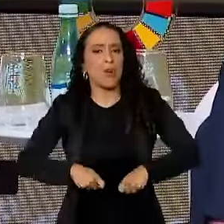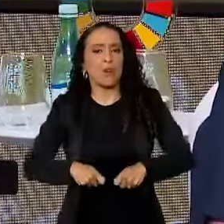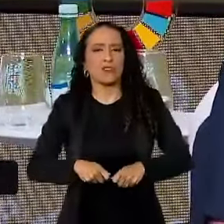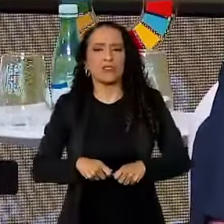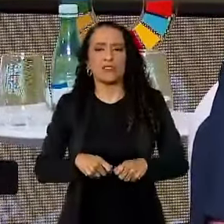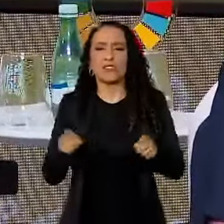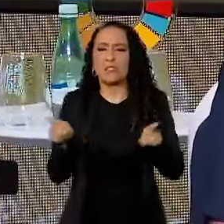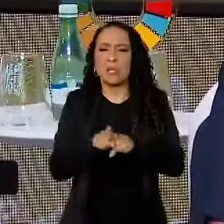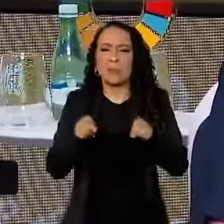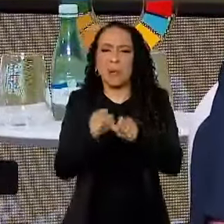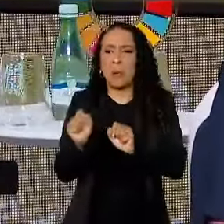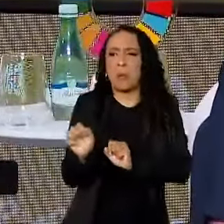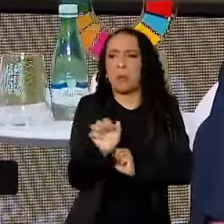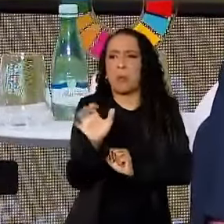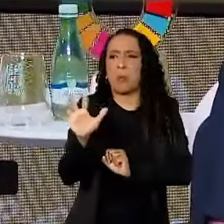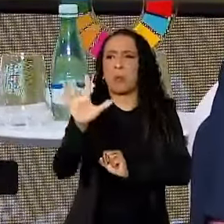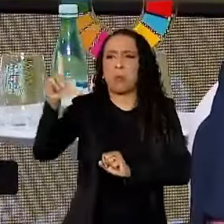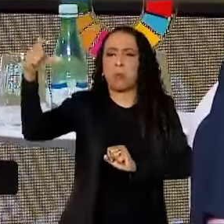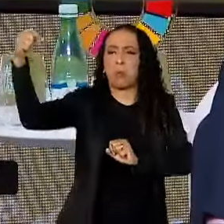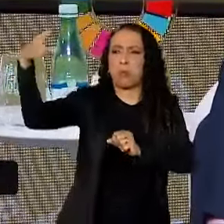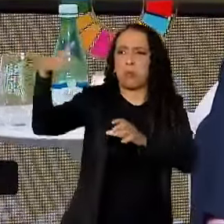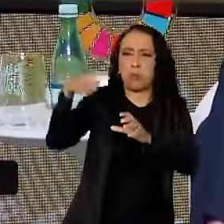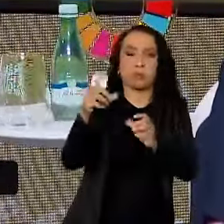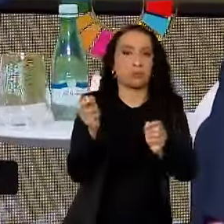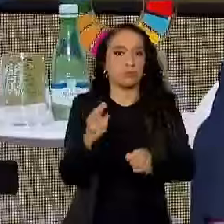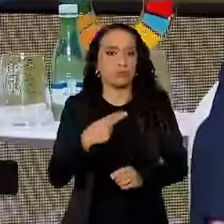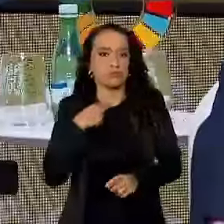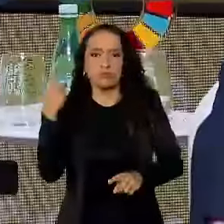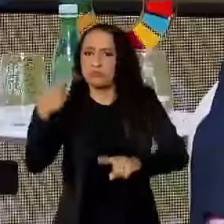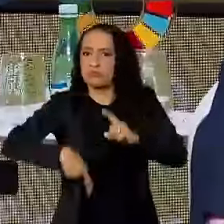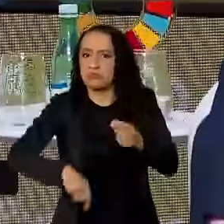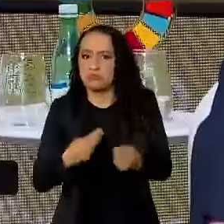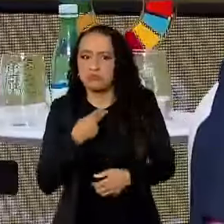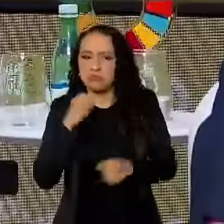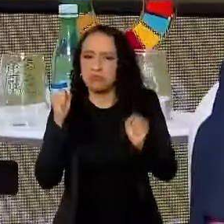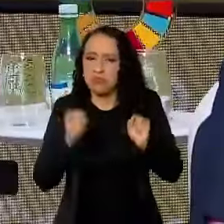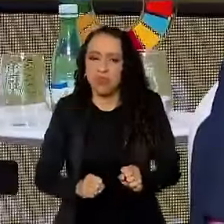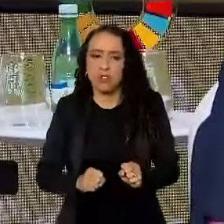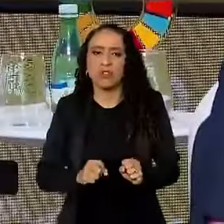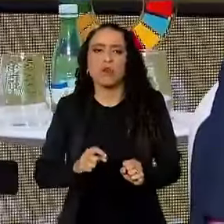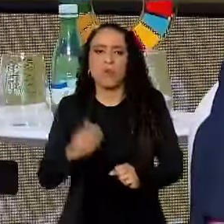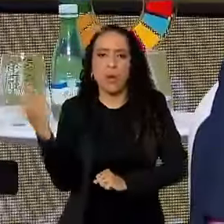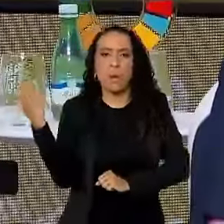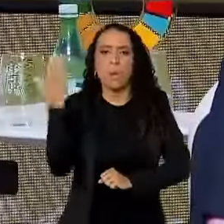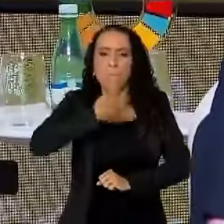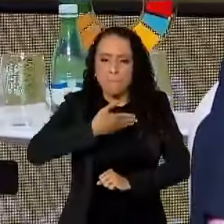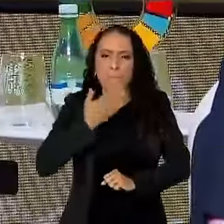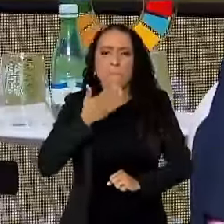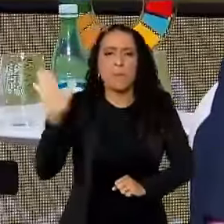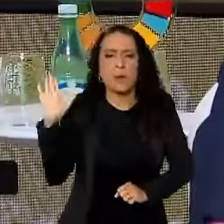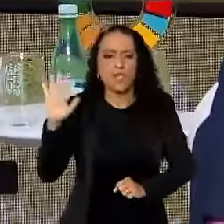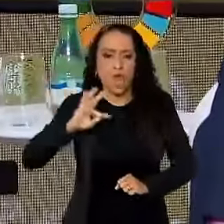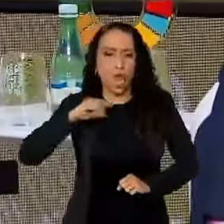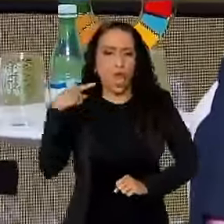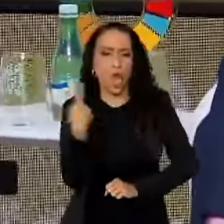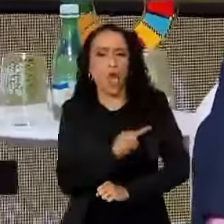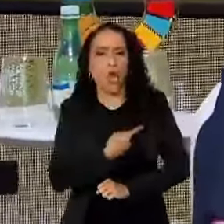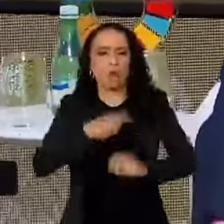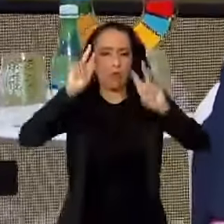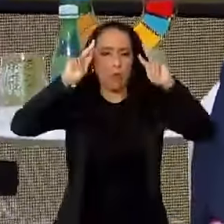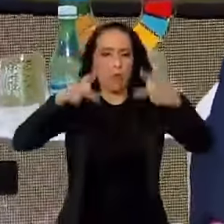emitir gás de efeito estufa e que a gente pode prometer que nós, animais, seres humanos,